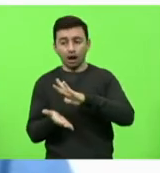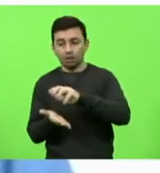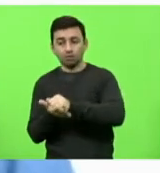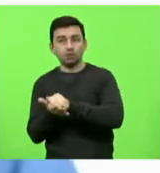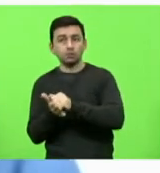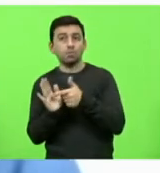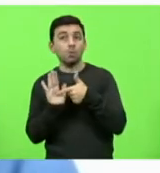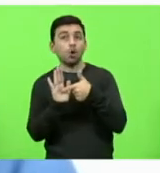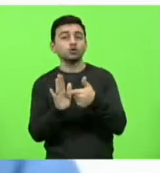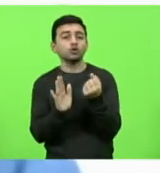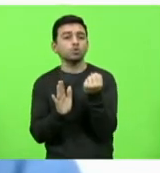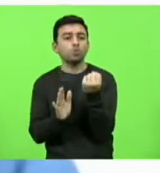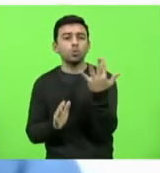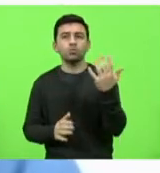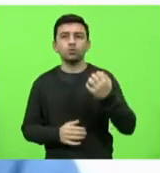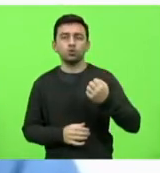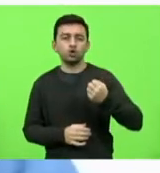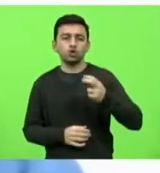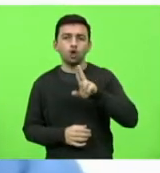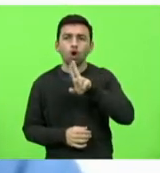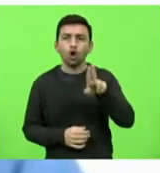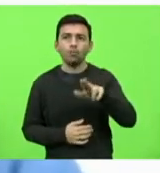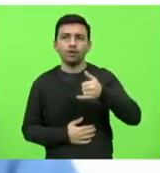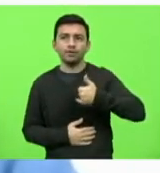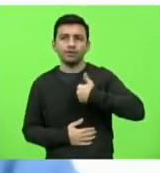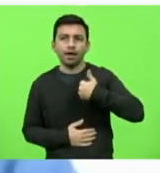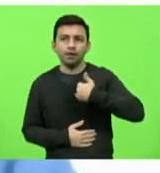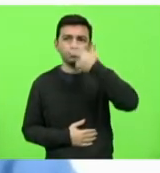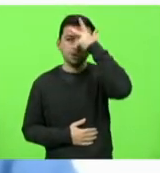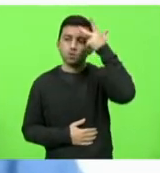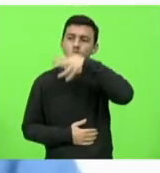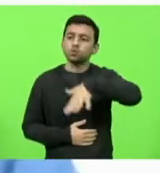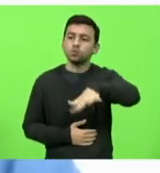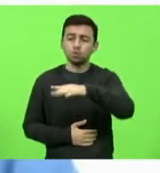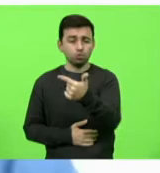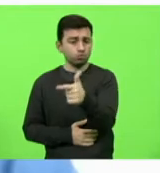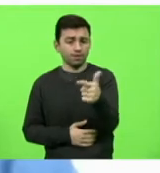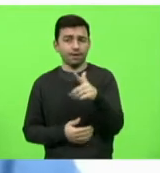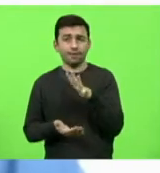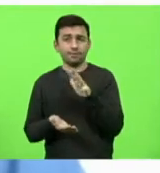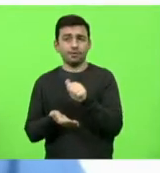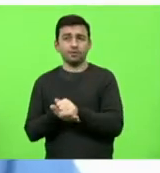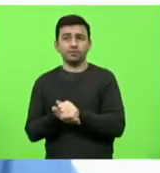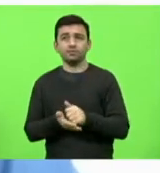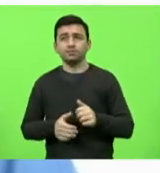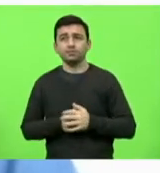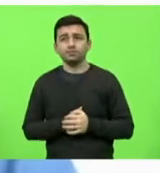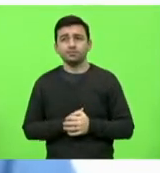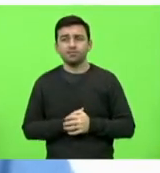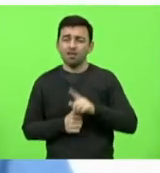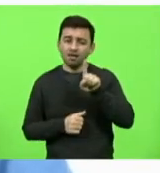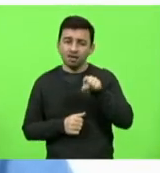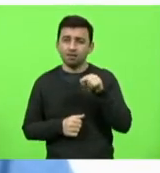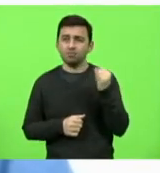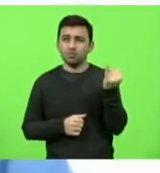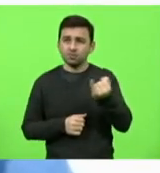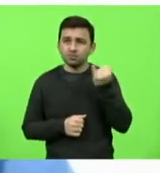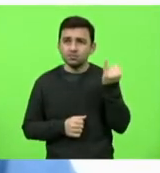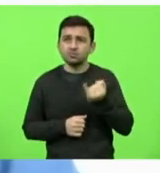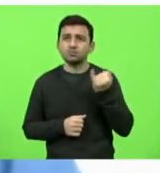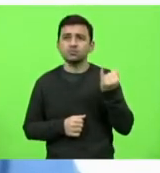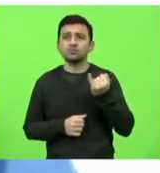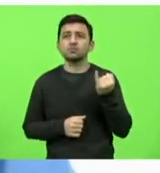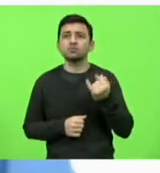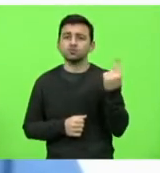com número, nome, idade, quem são essas pessoas, que eu entendo seja importante a gente ter